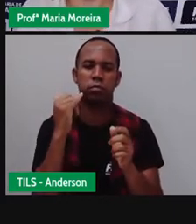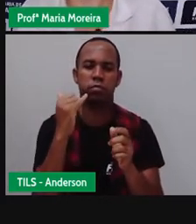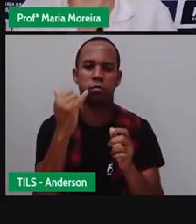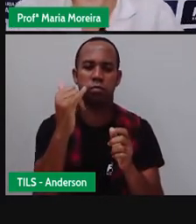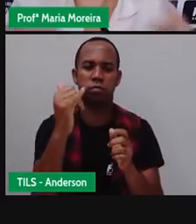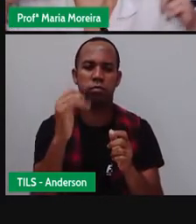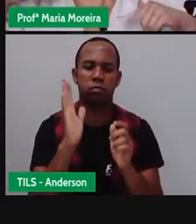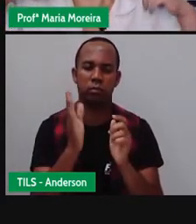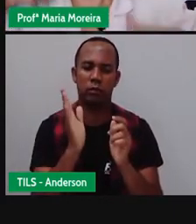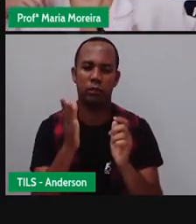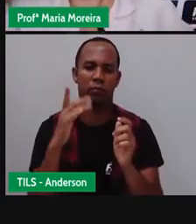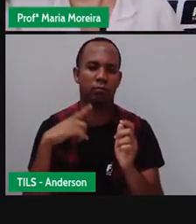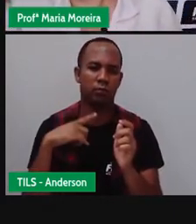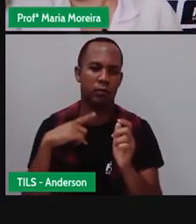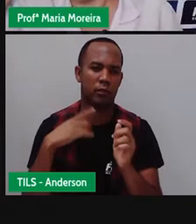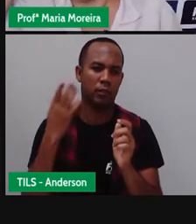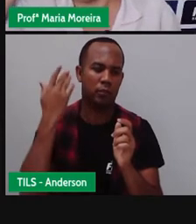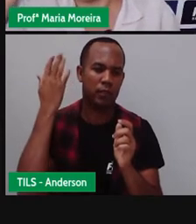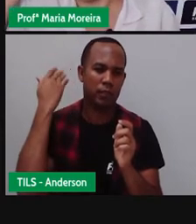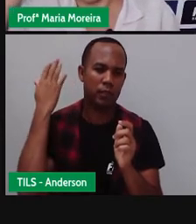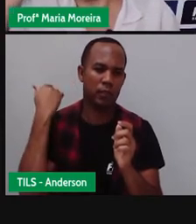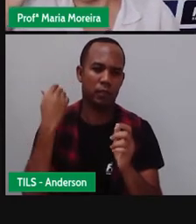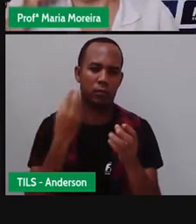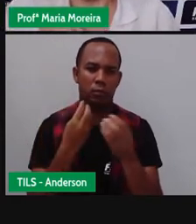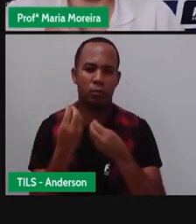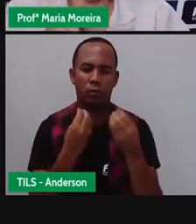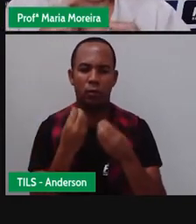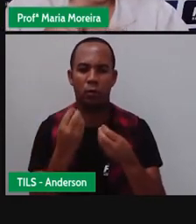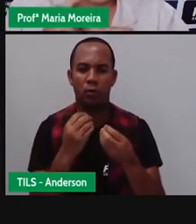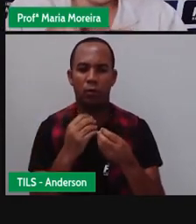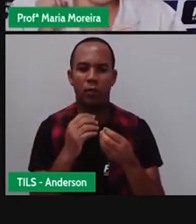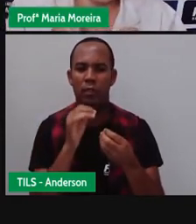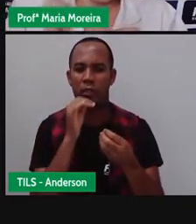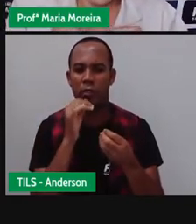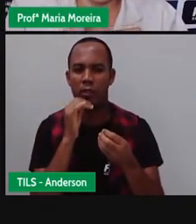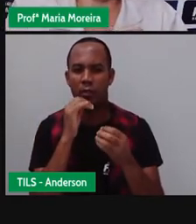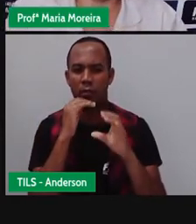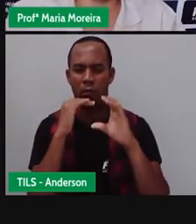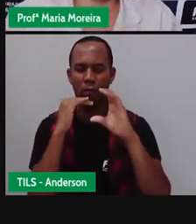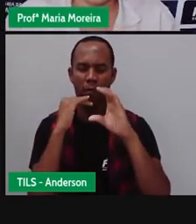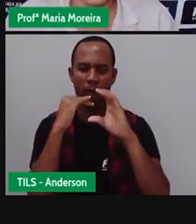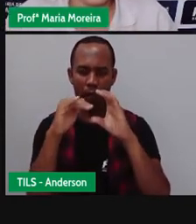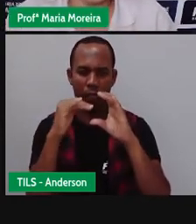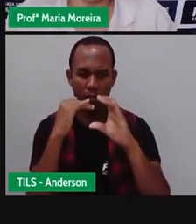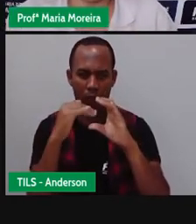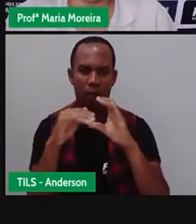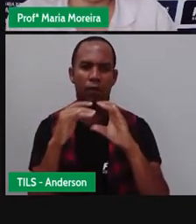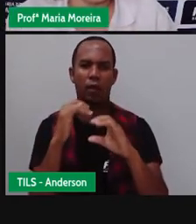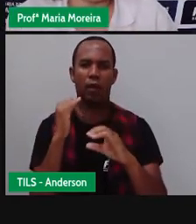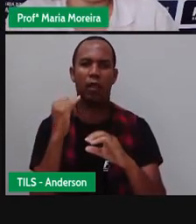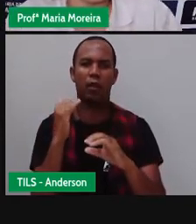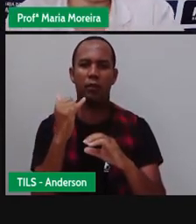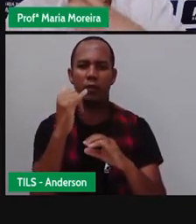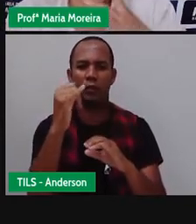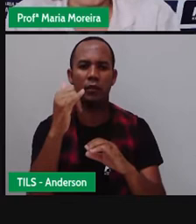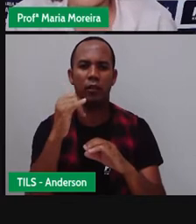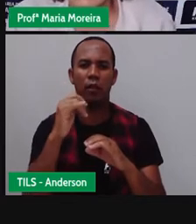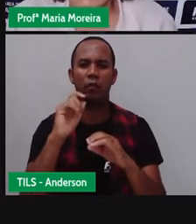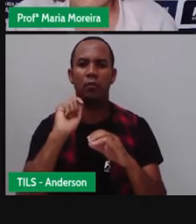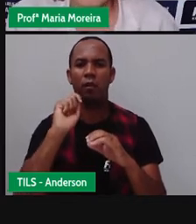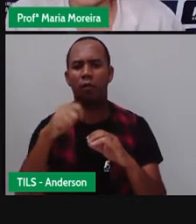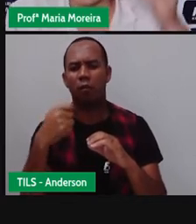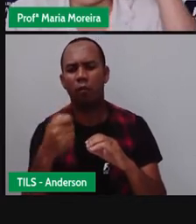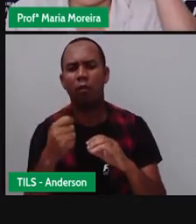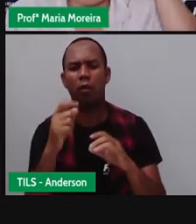Já se tinha eletricidade. Então, o código Morse, na verdade, ele era transmitido, né? Através da eletricidade. Que é um ou